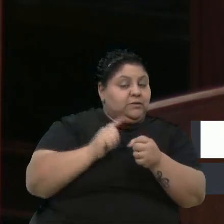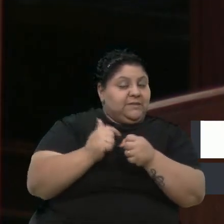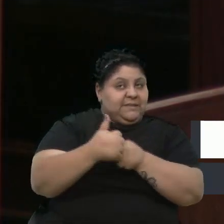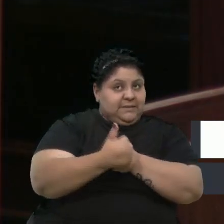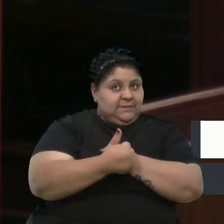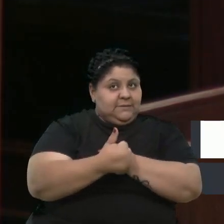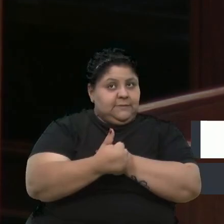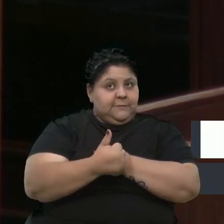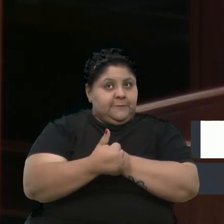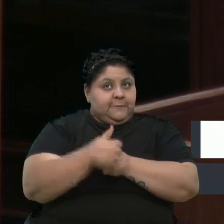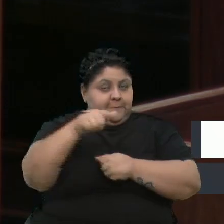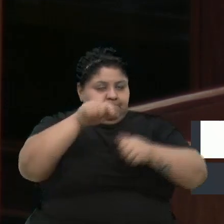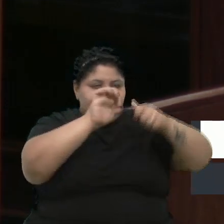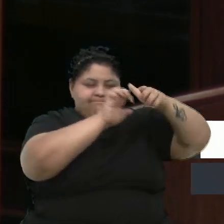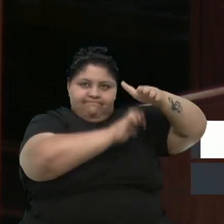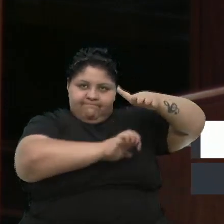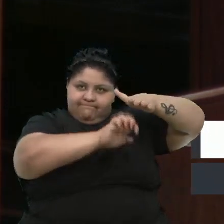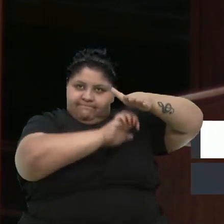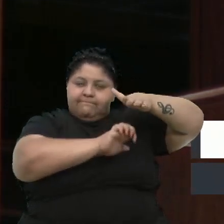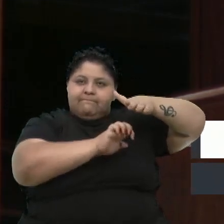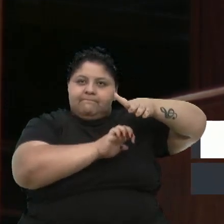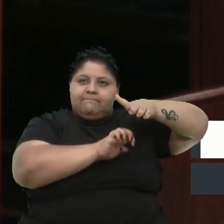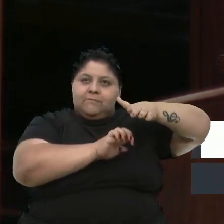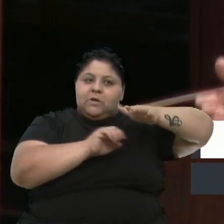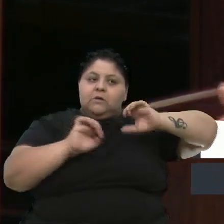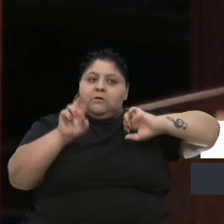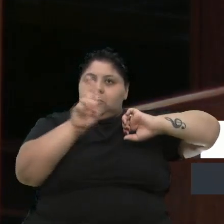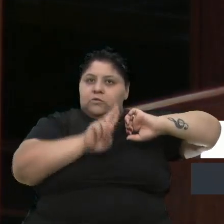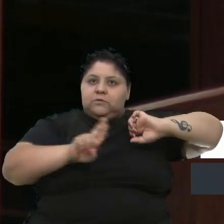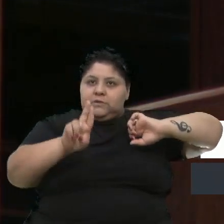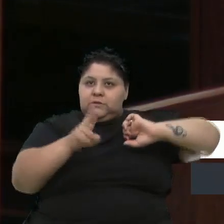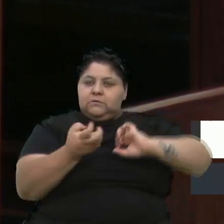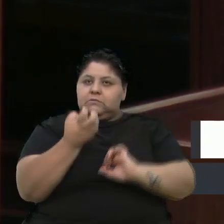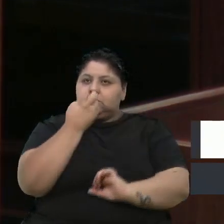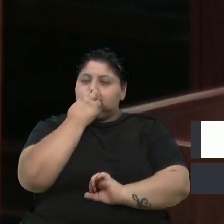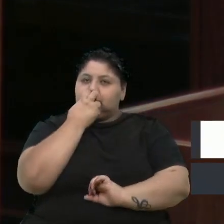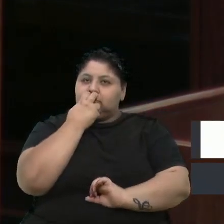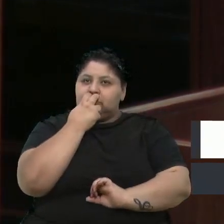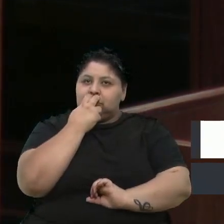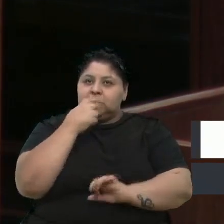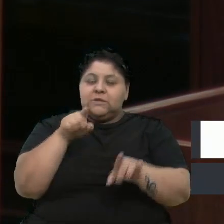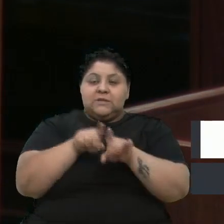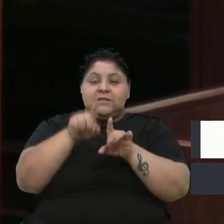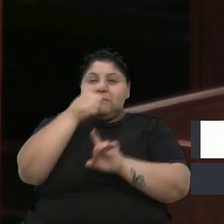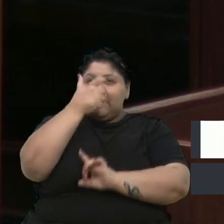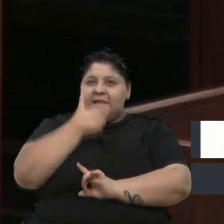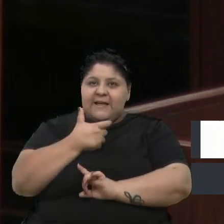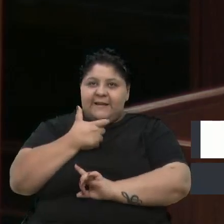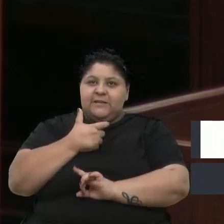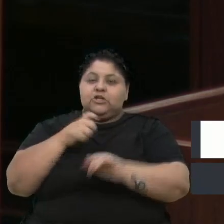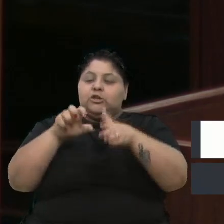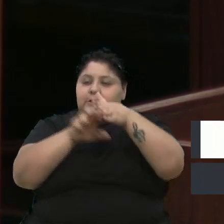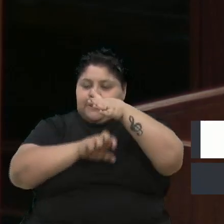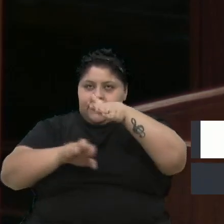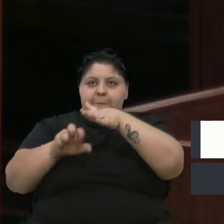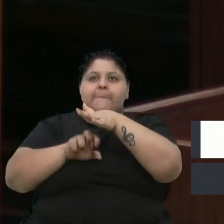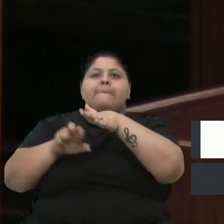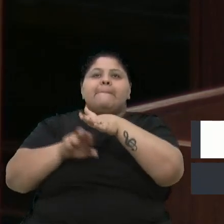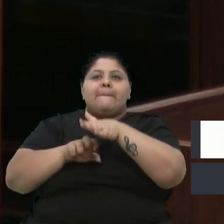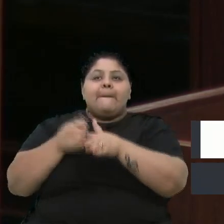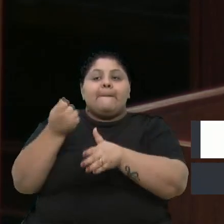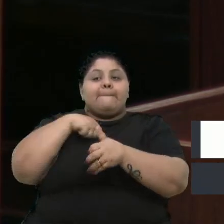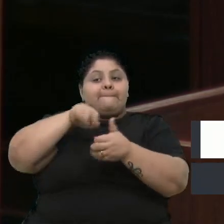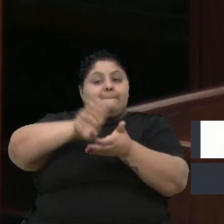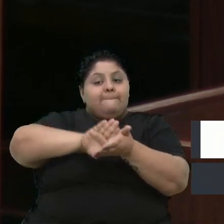essas empresas que estão usando o gás, eles também acham que a Sulgás deve, sim, retirar